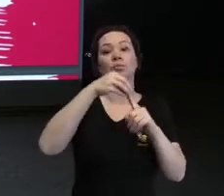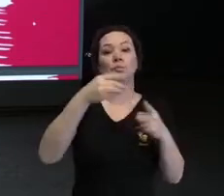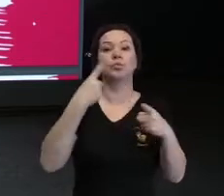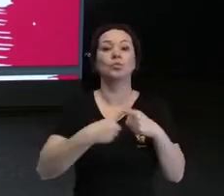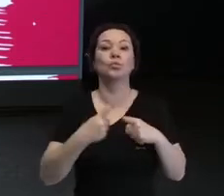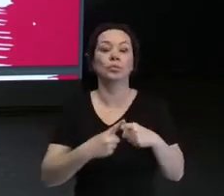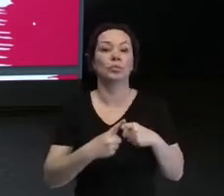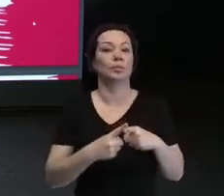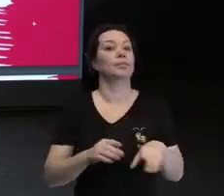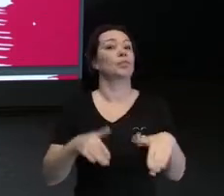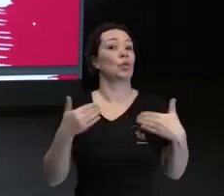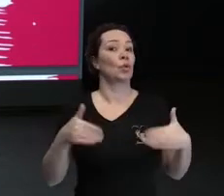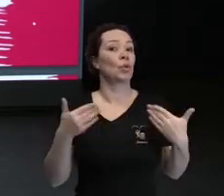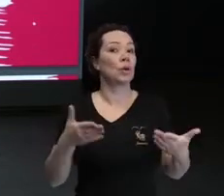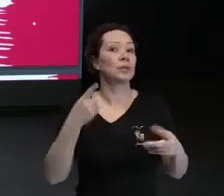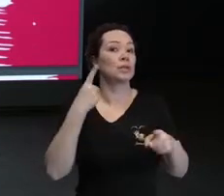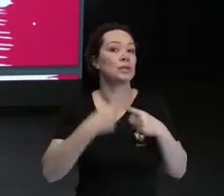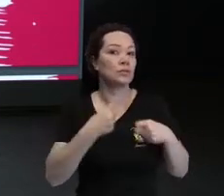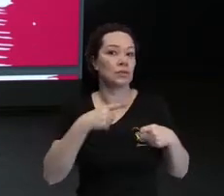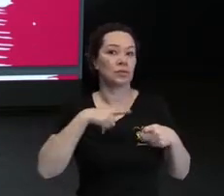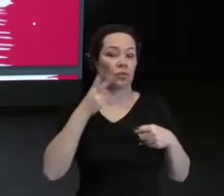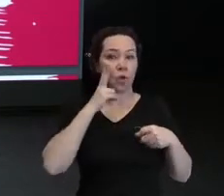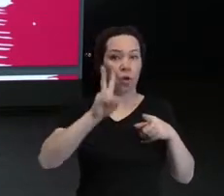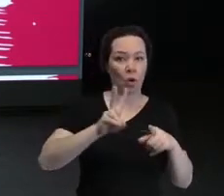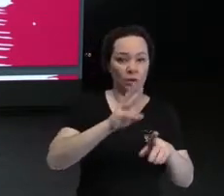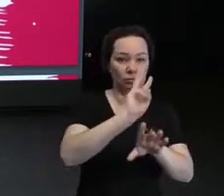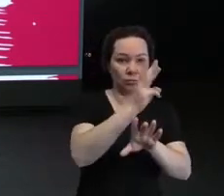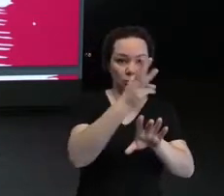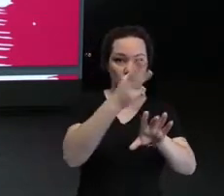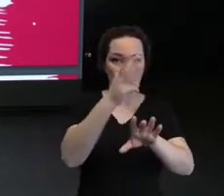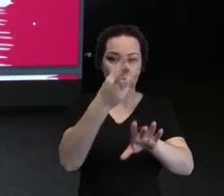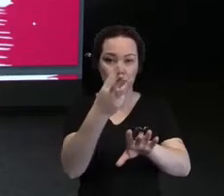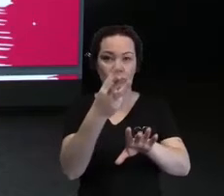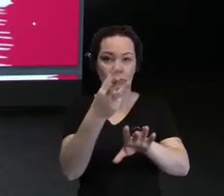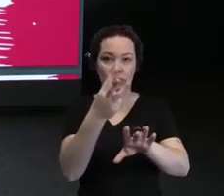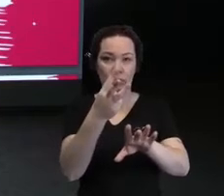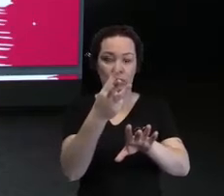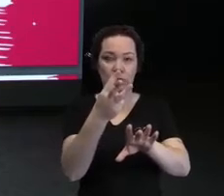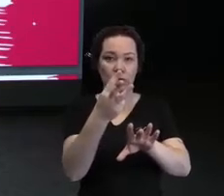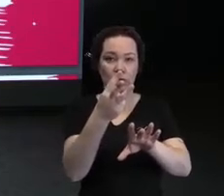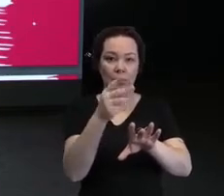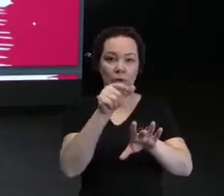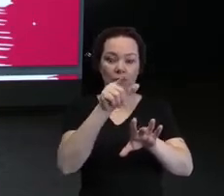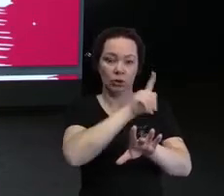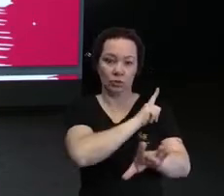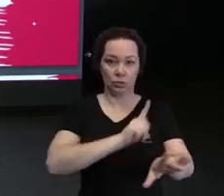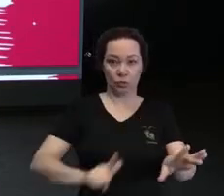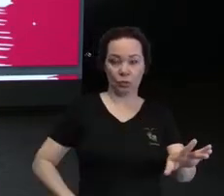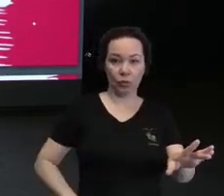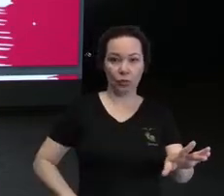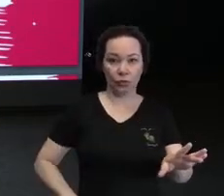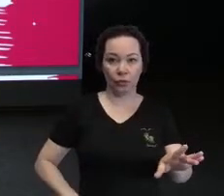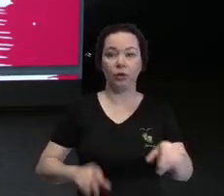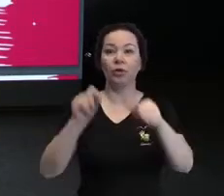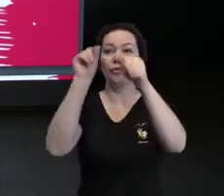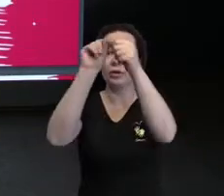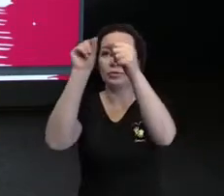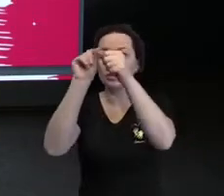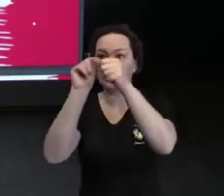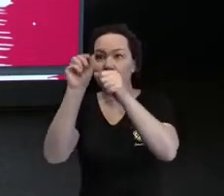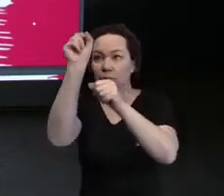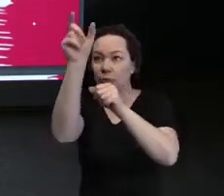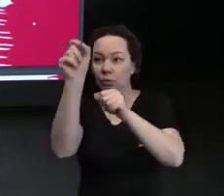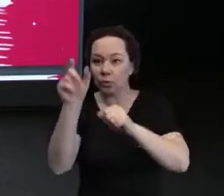quantas vezes a gente entra num site público e tá lá para a gente fazer várias coisas e a gente, no fim, fala